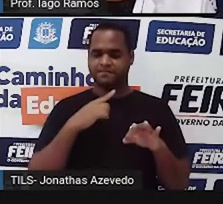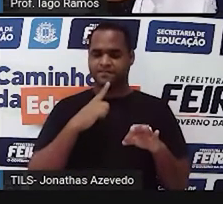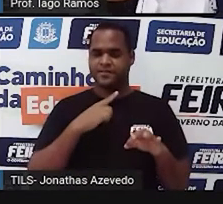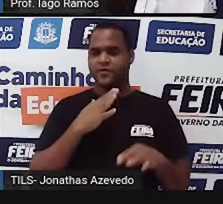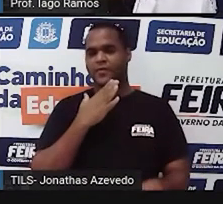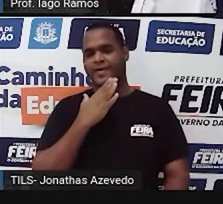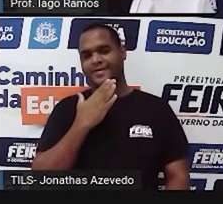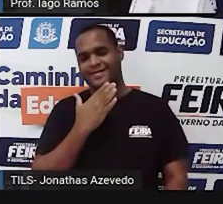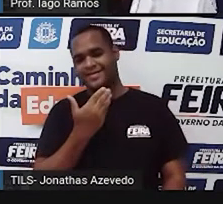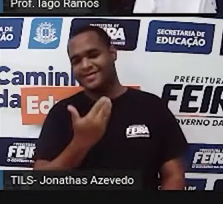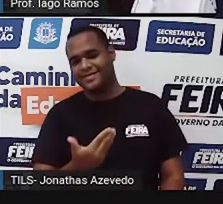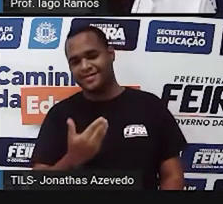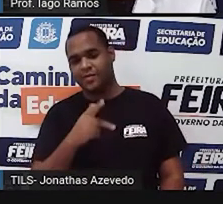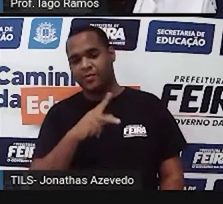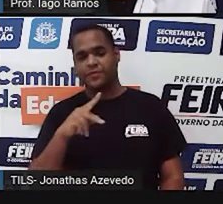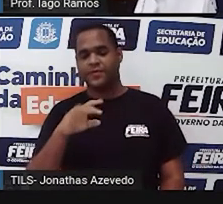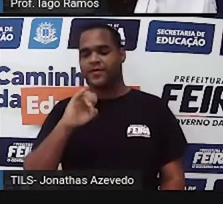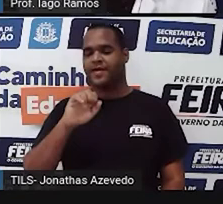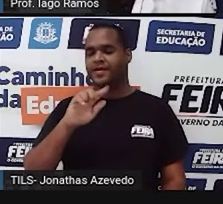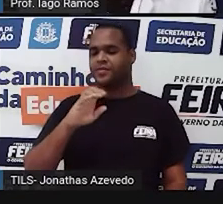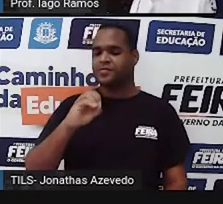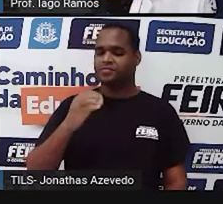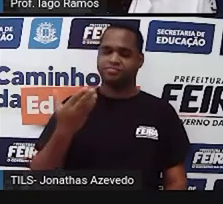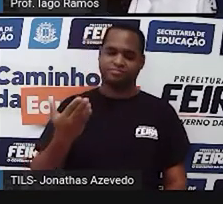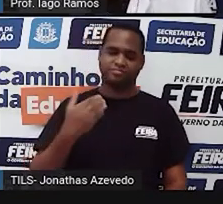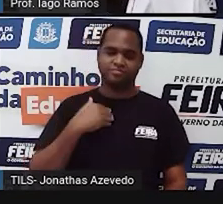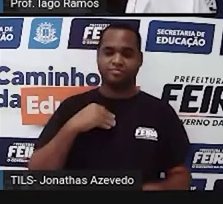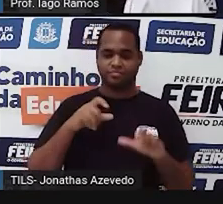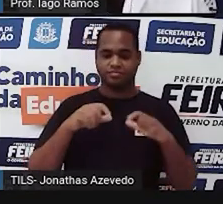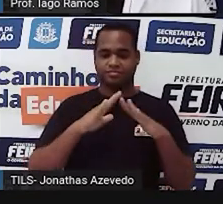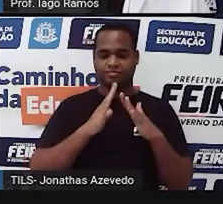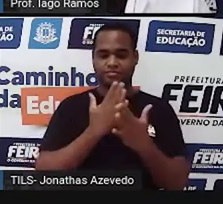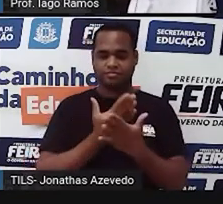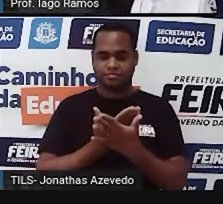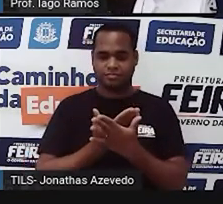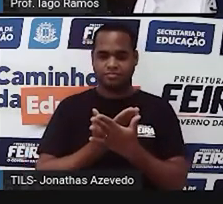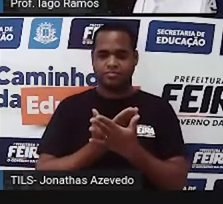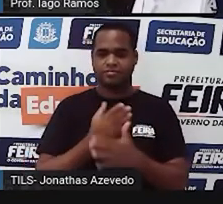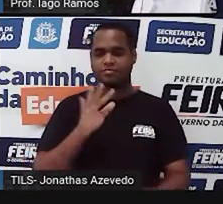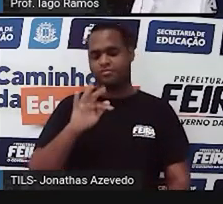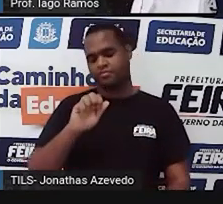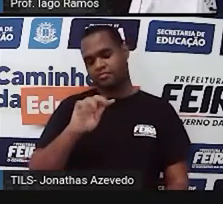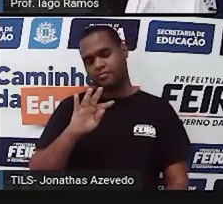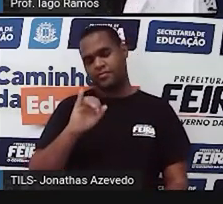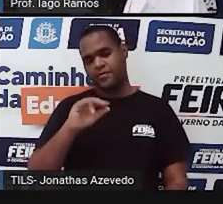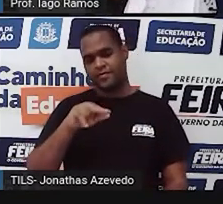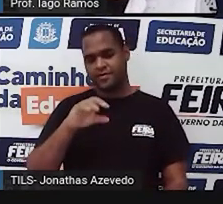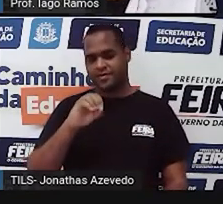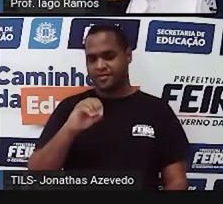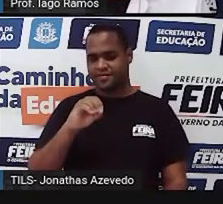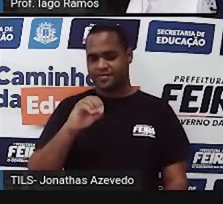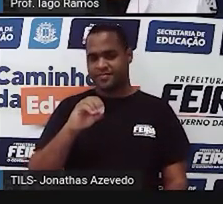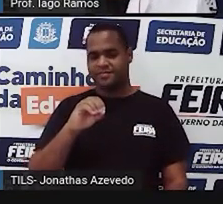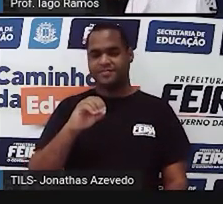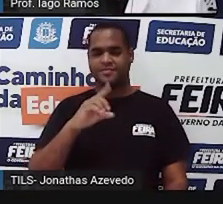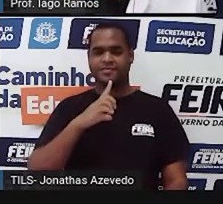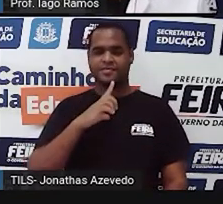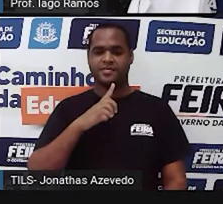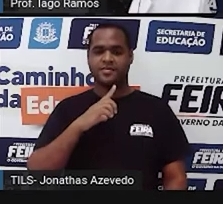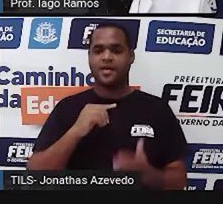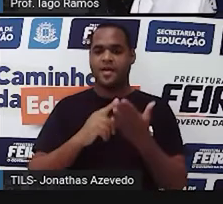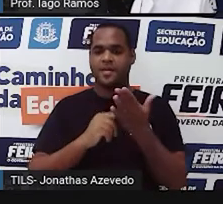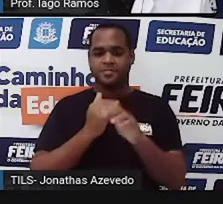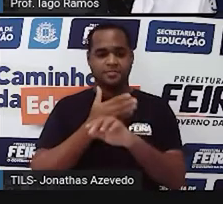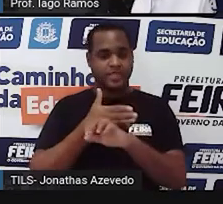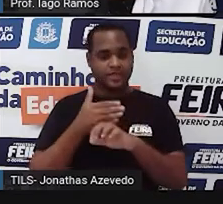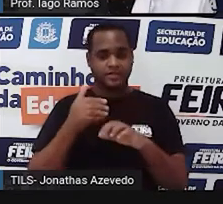conhece. Eu sou o professor Iago Ramos, venho lá da Escola Municipal Faustino Dias Lima. Eu tenho pele